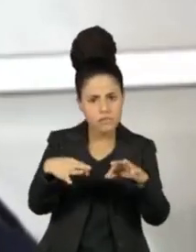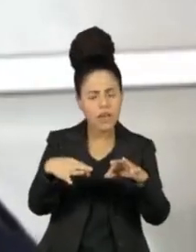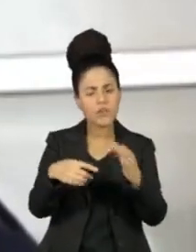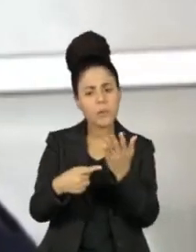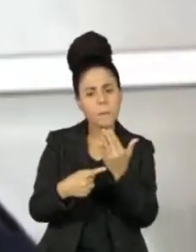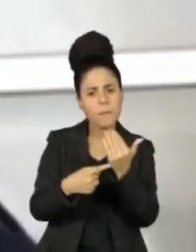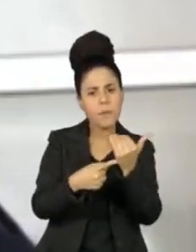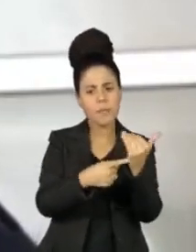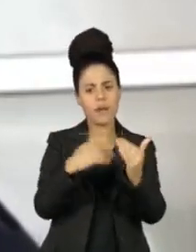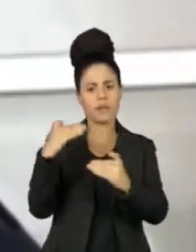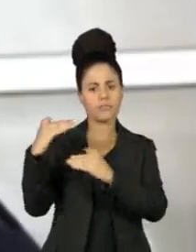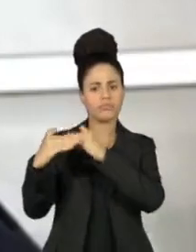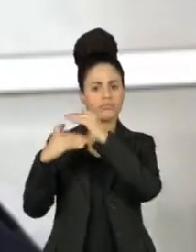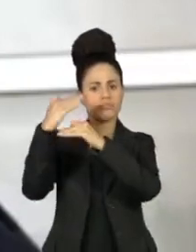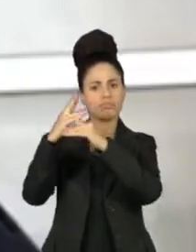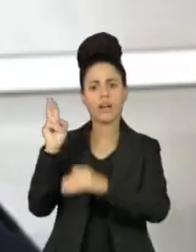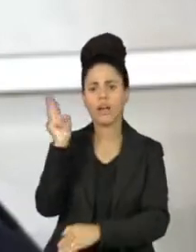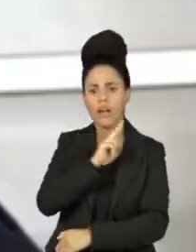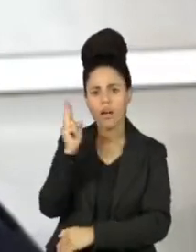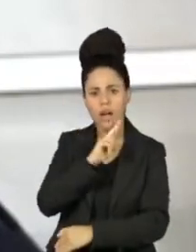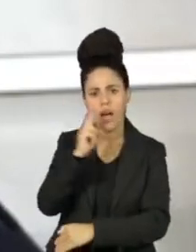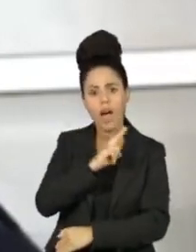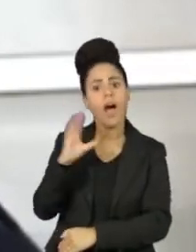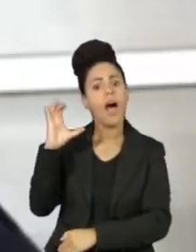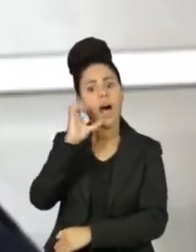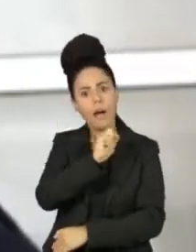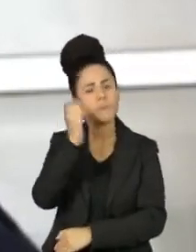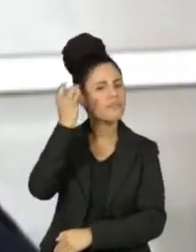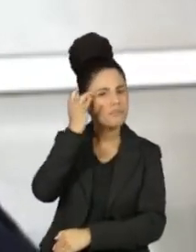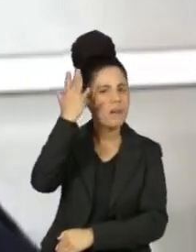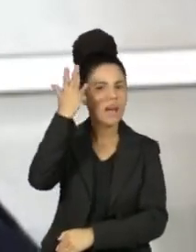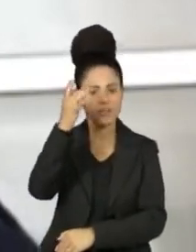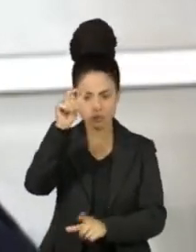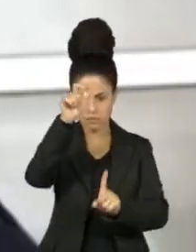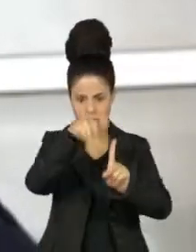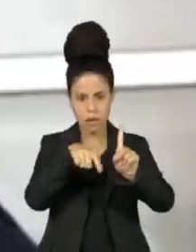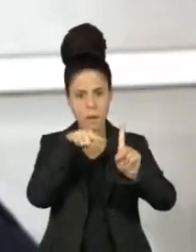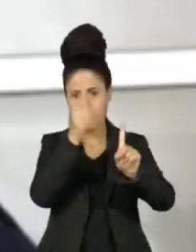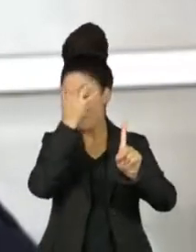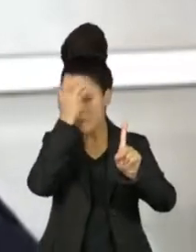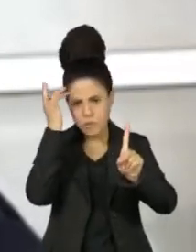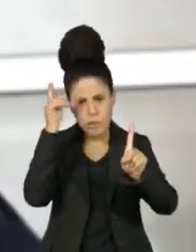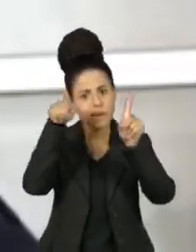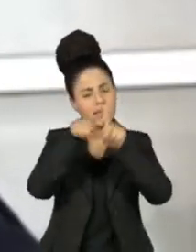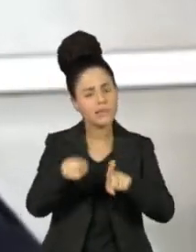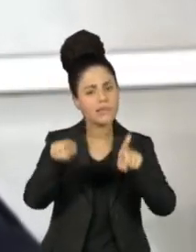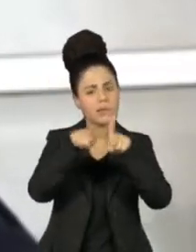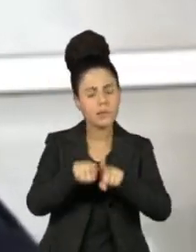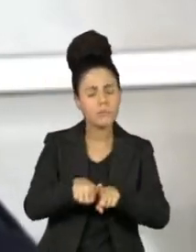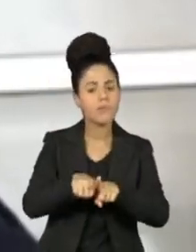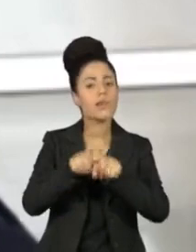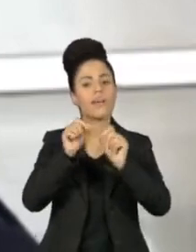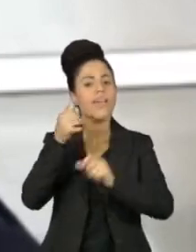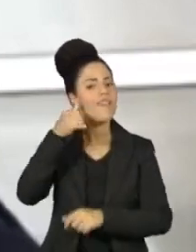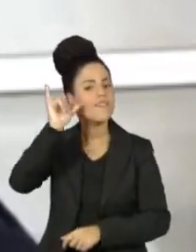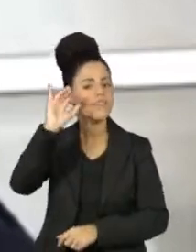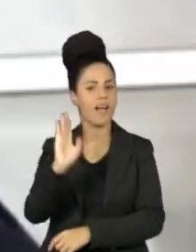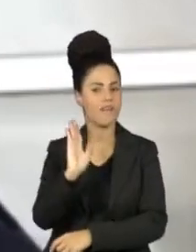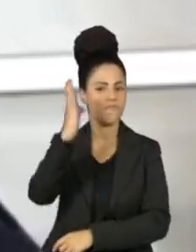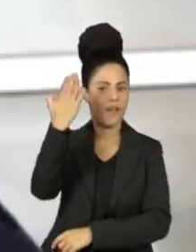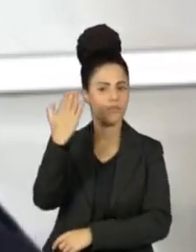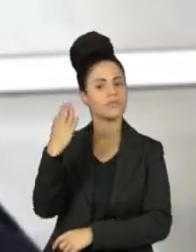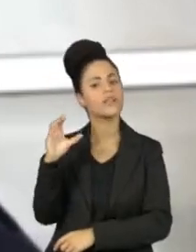avanços no sentido de acelerar a votação, facilitar para o eleitor e também trazer maior